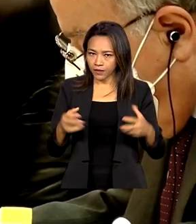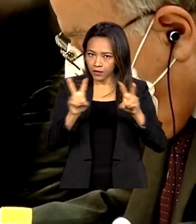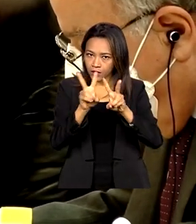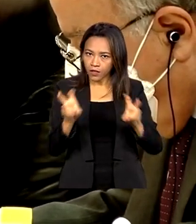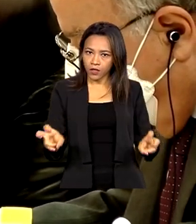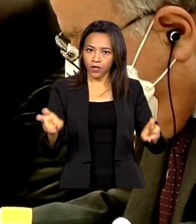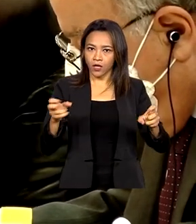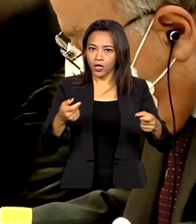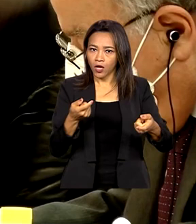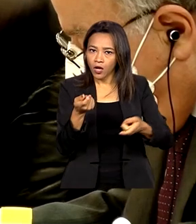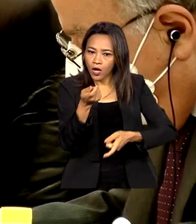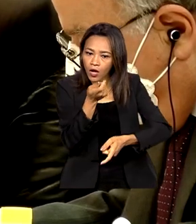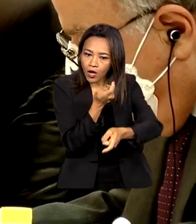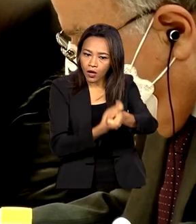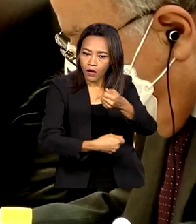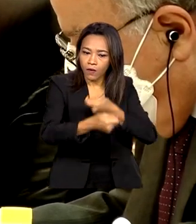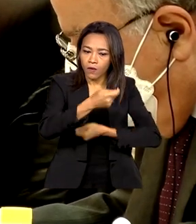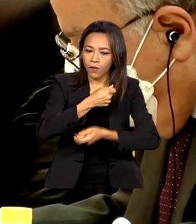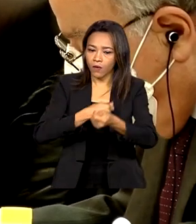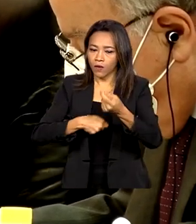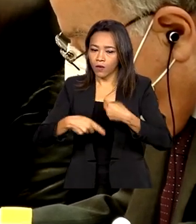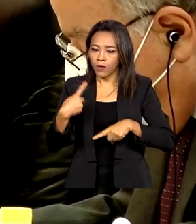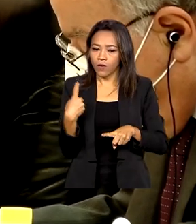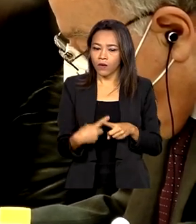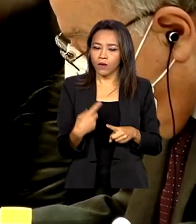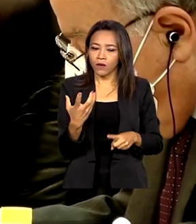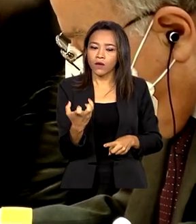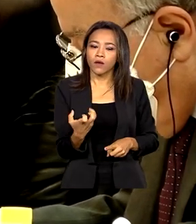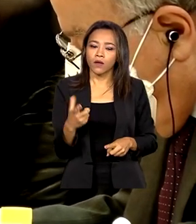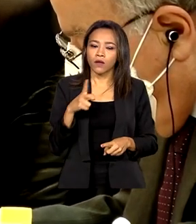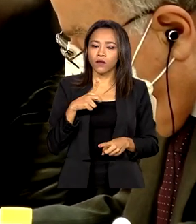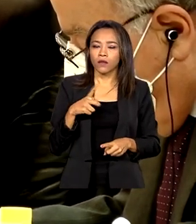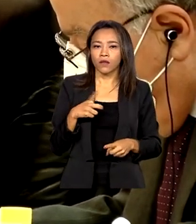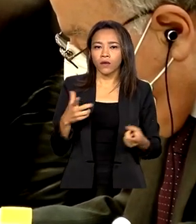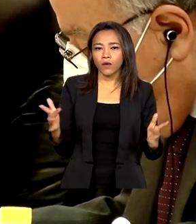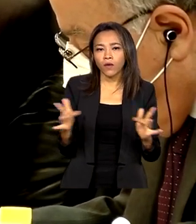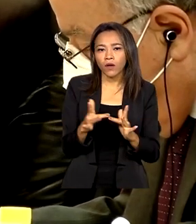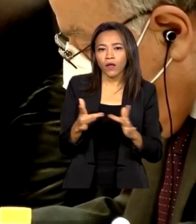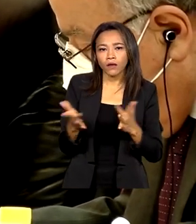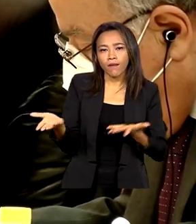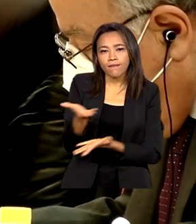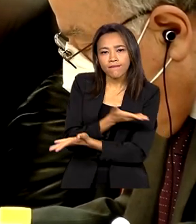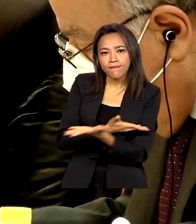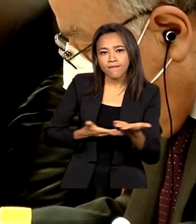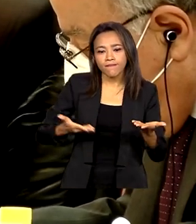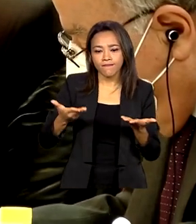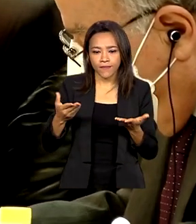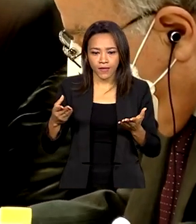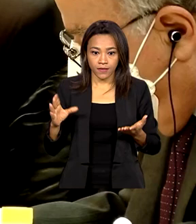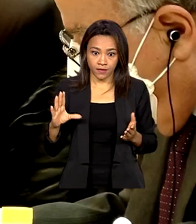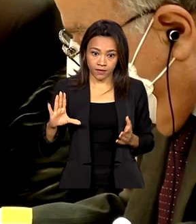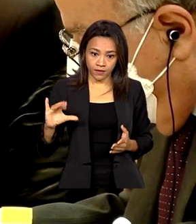porque queremos ter uma relação no campo da ciência e da biologia.